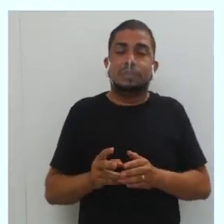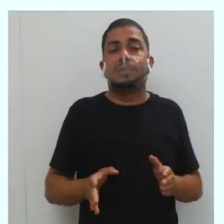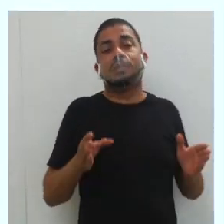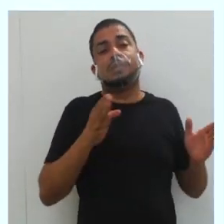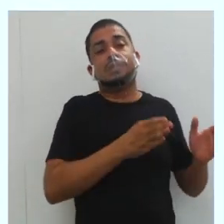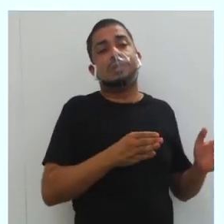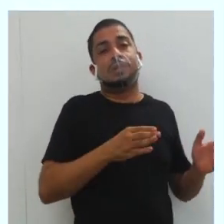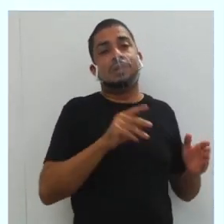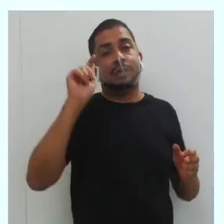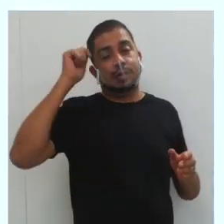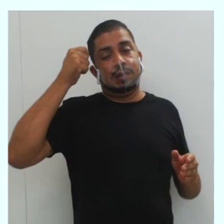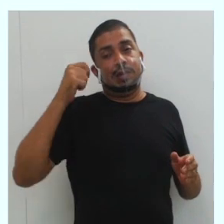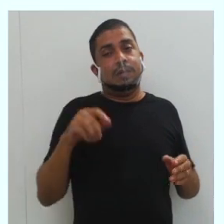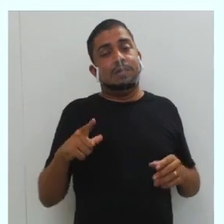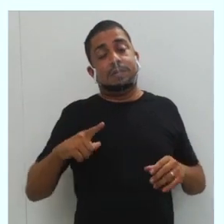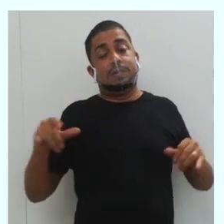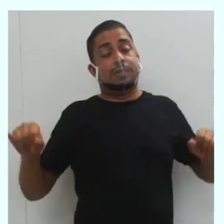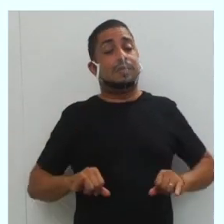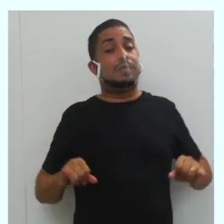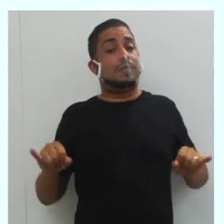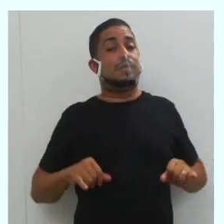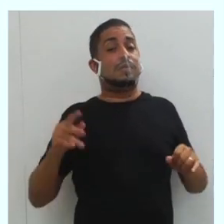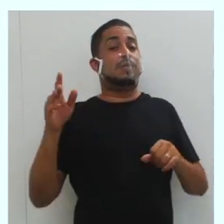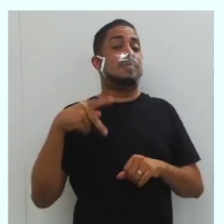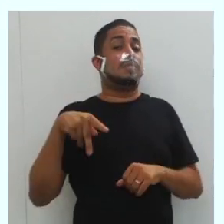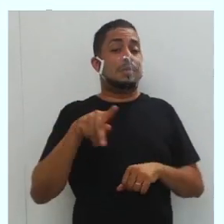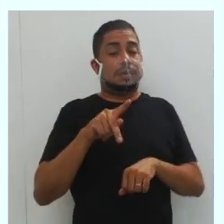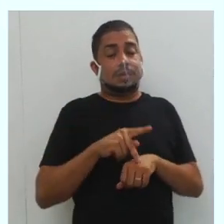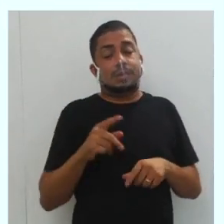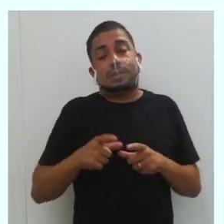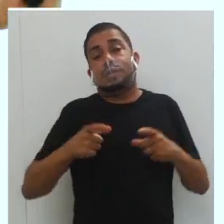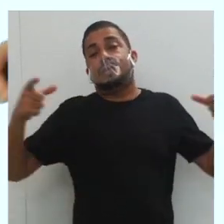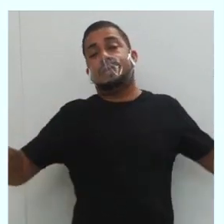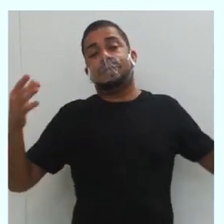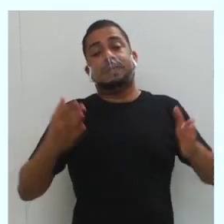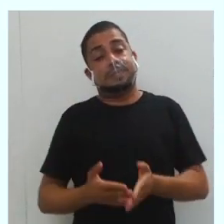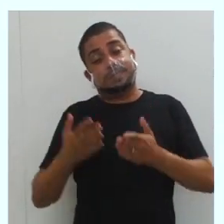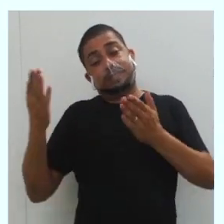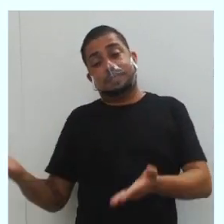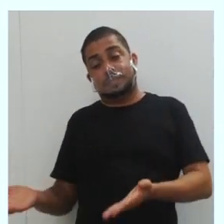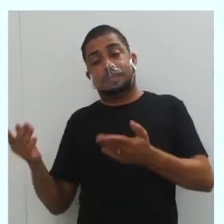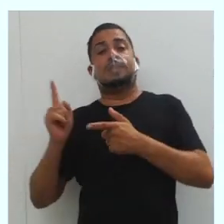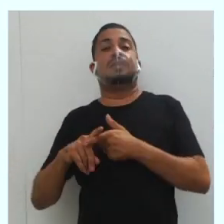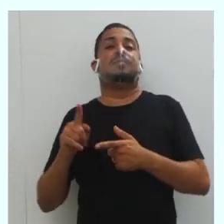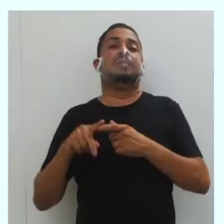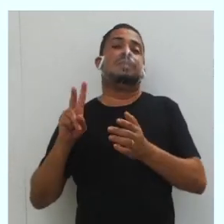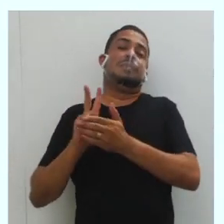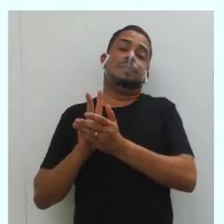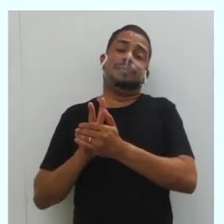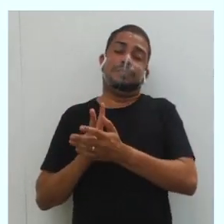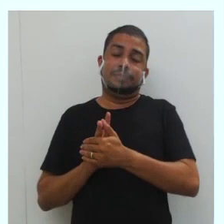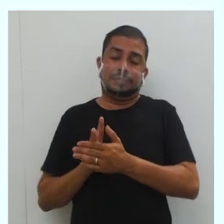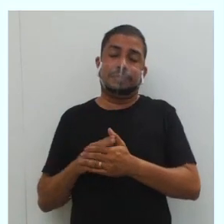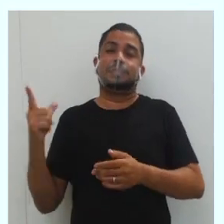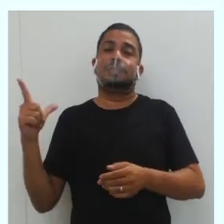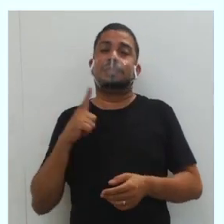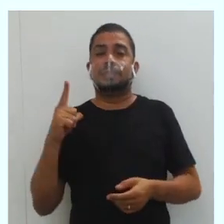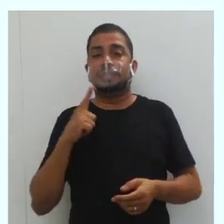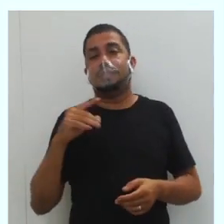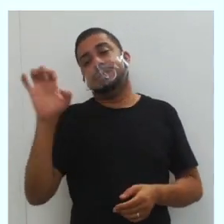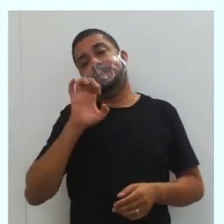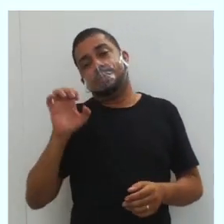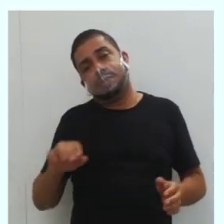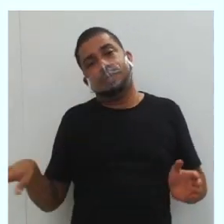afro, uma ferida que há em nosso país muito grande e nós temos também indígena, lembrar que quando os